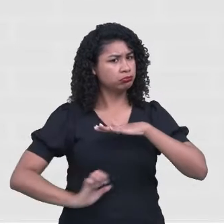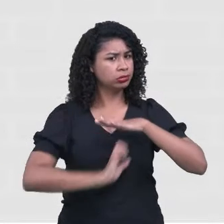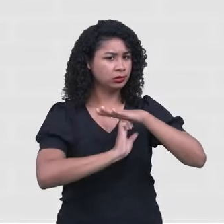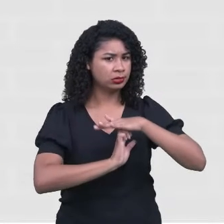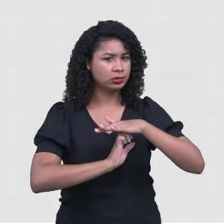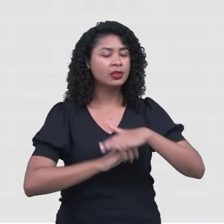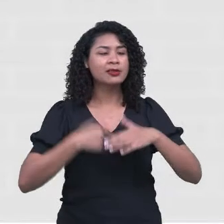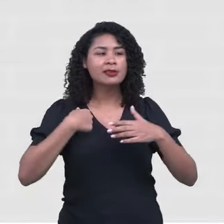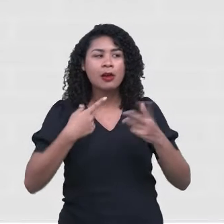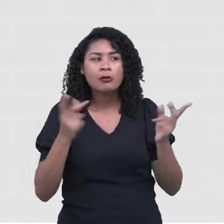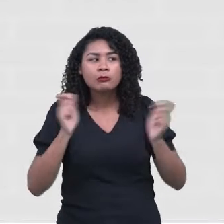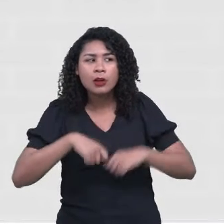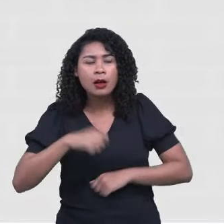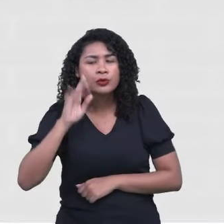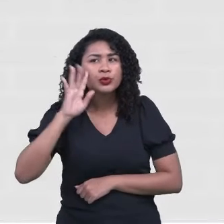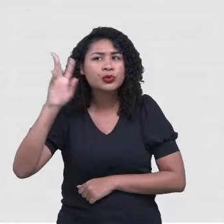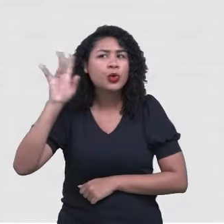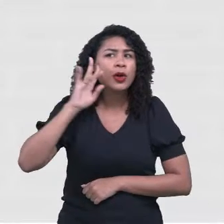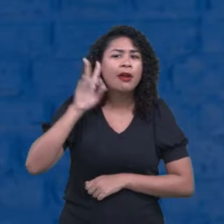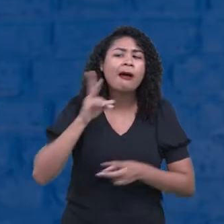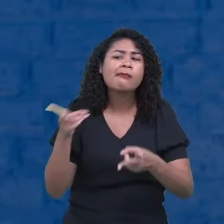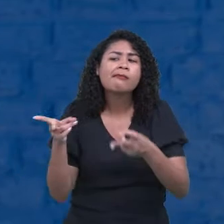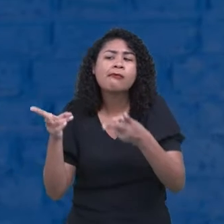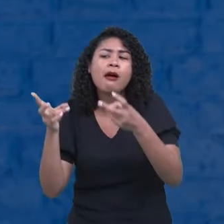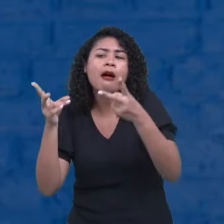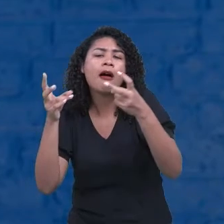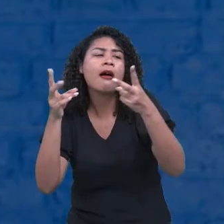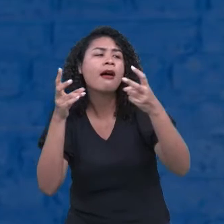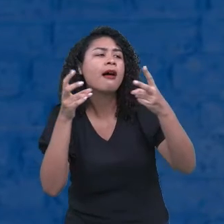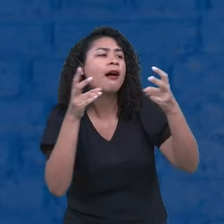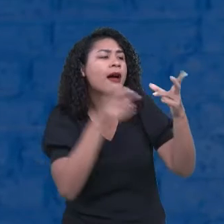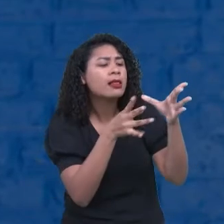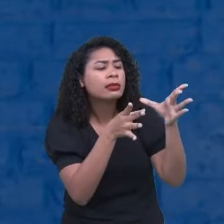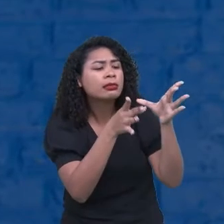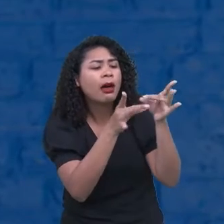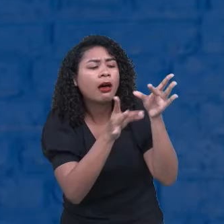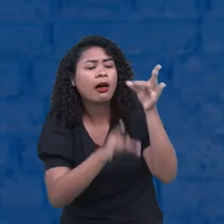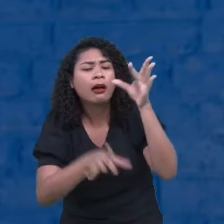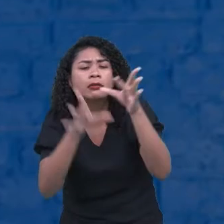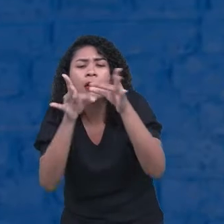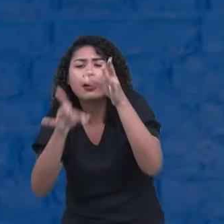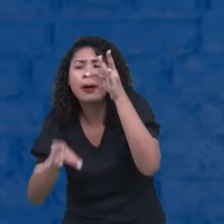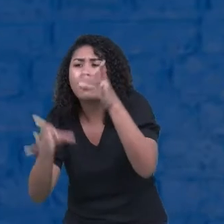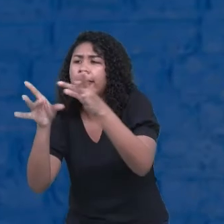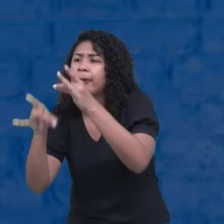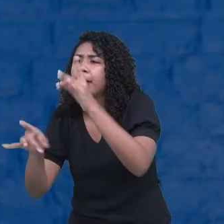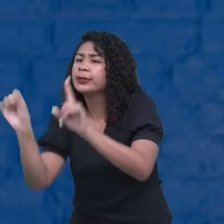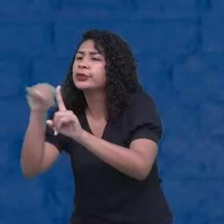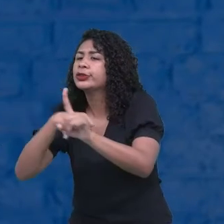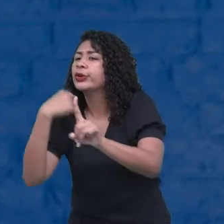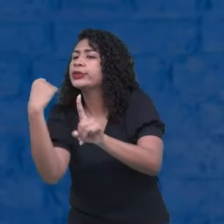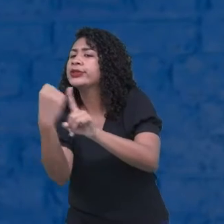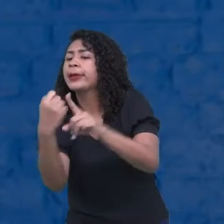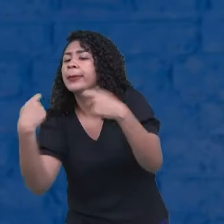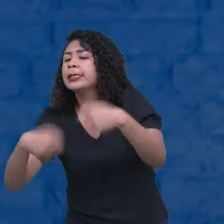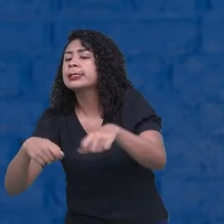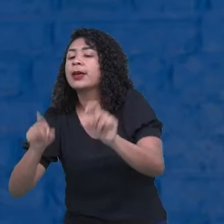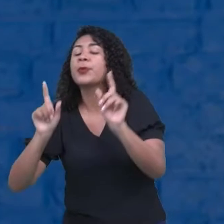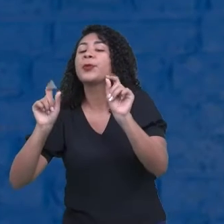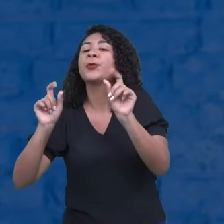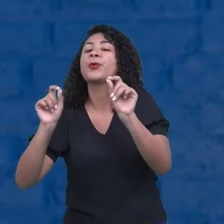vejo, eu tenho todo um olhar detalhado da sociedade. O que a sociedade precisa?